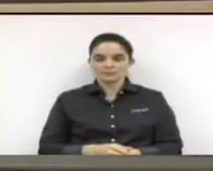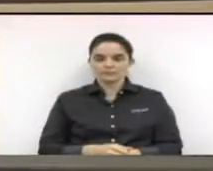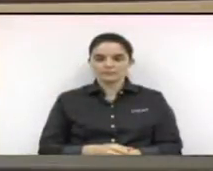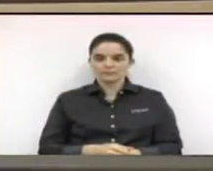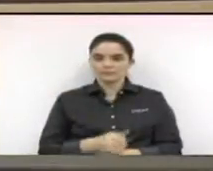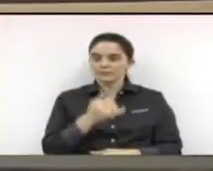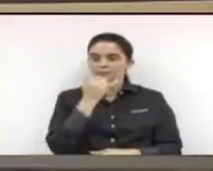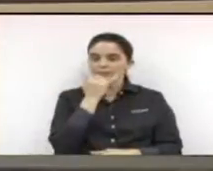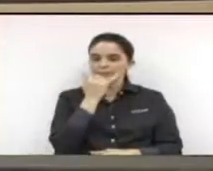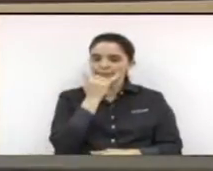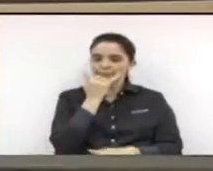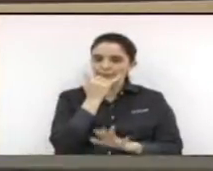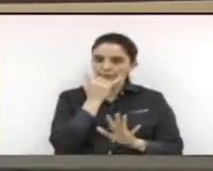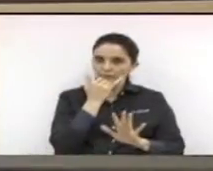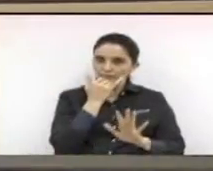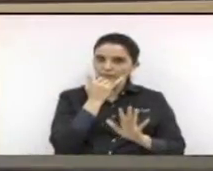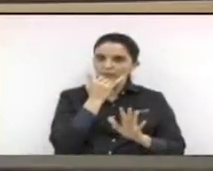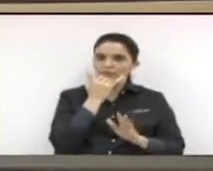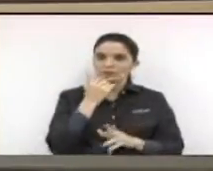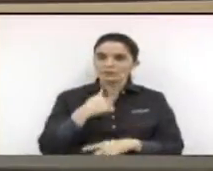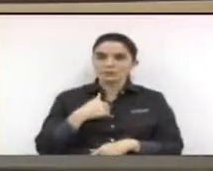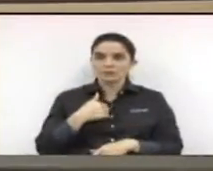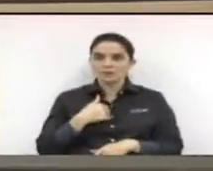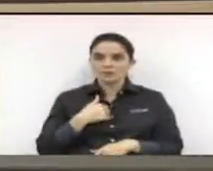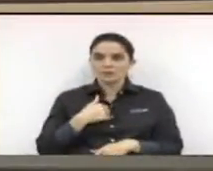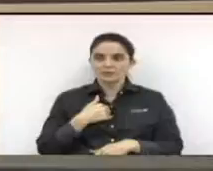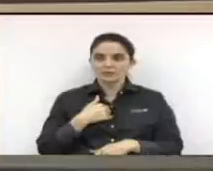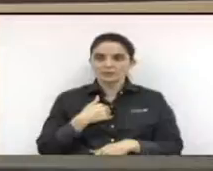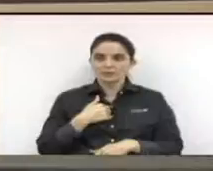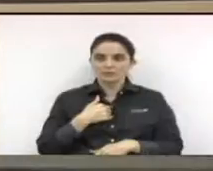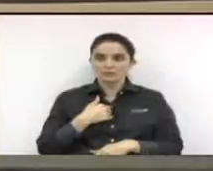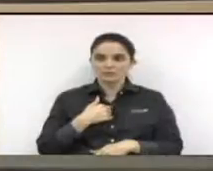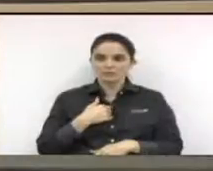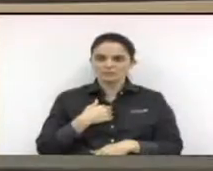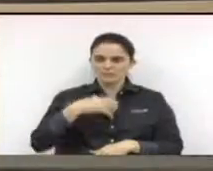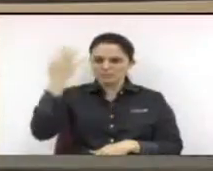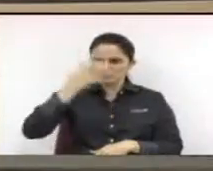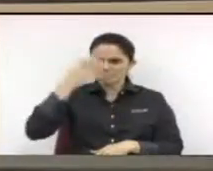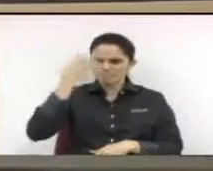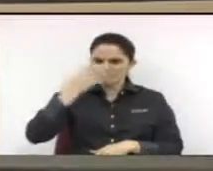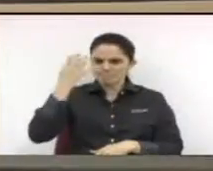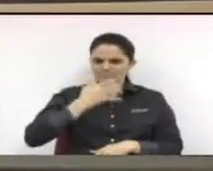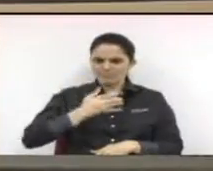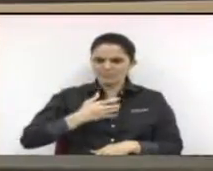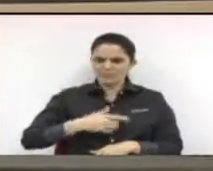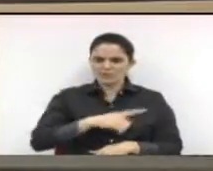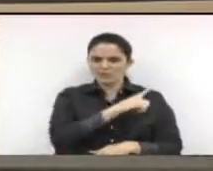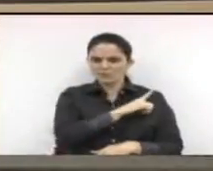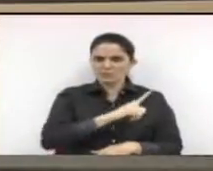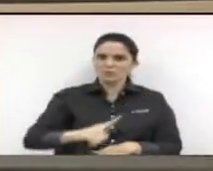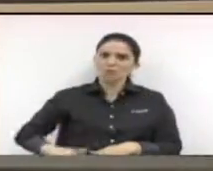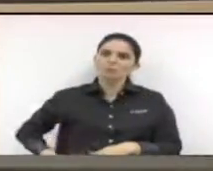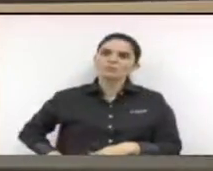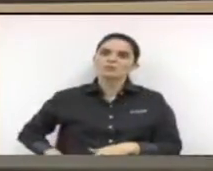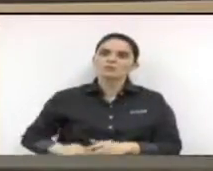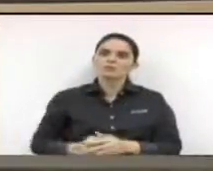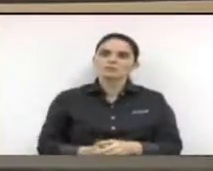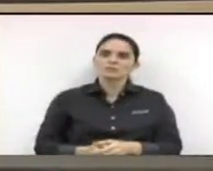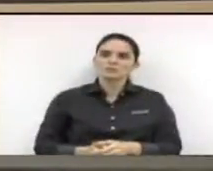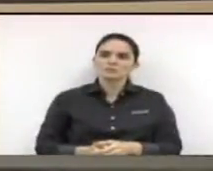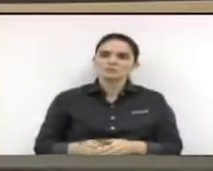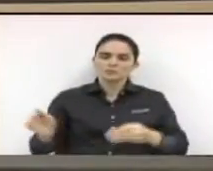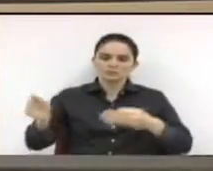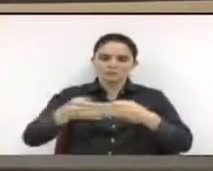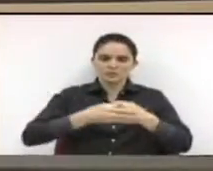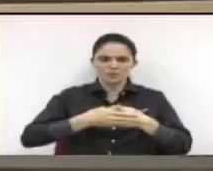perdão, vereador, é porque eu estou muito revoltado com o governo do PSDB que também prometeu fechar 80 escolas